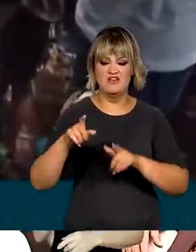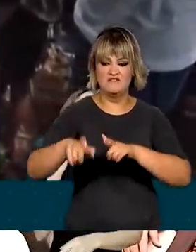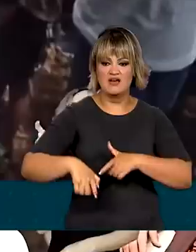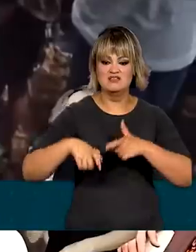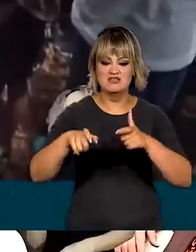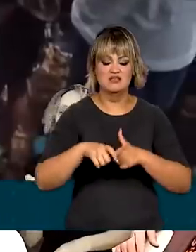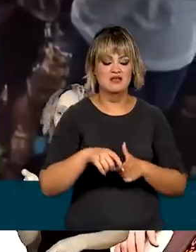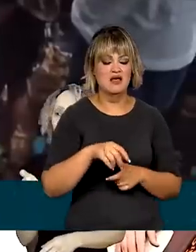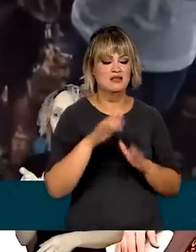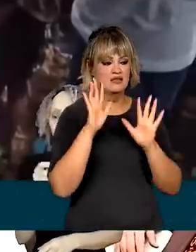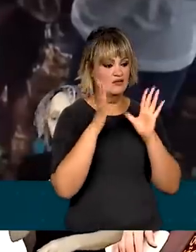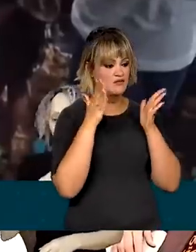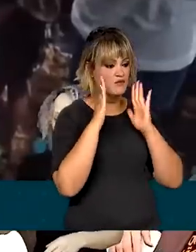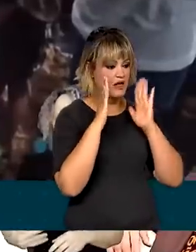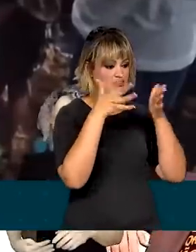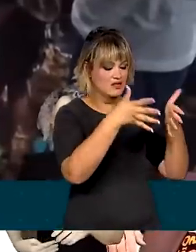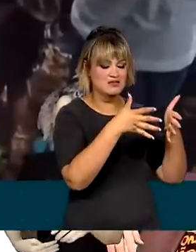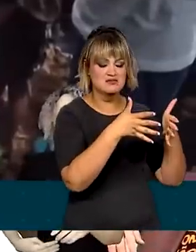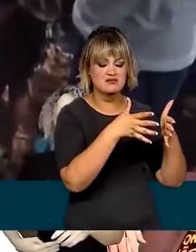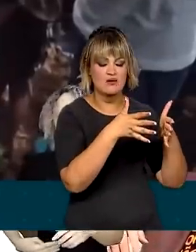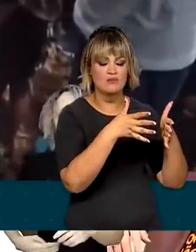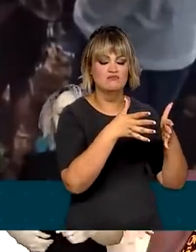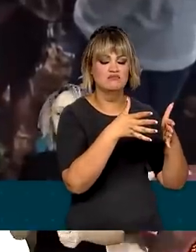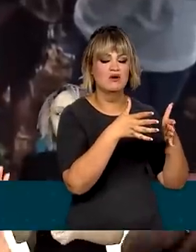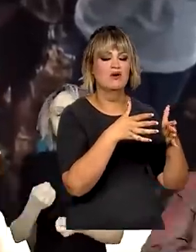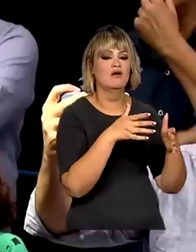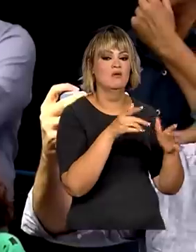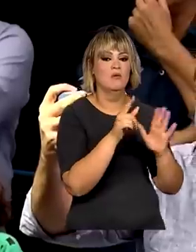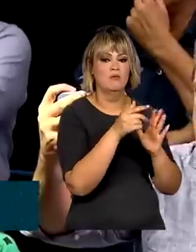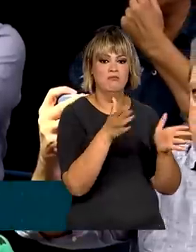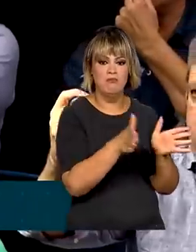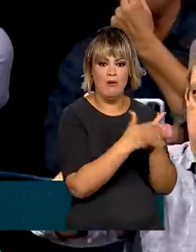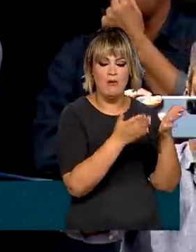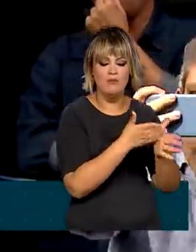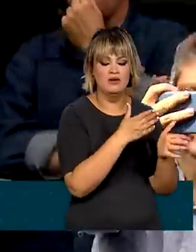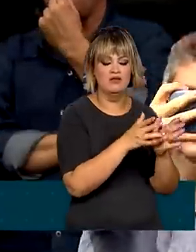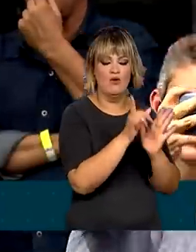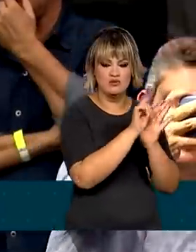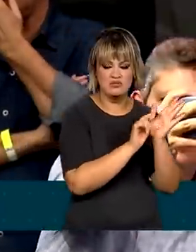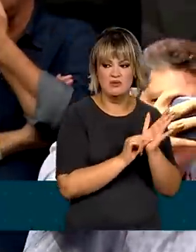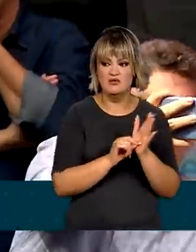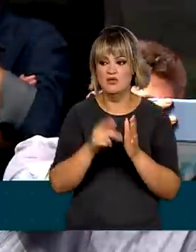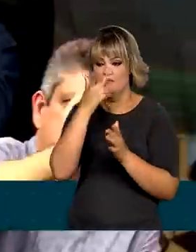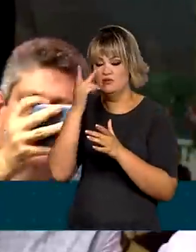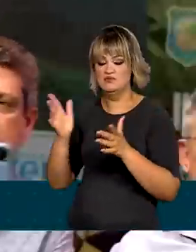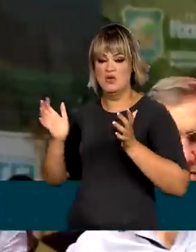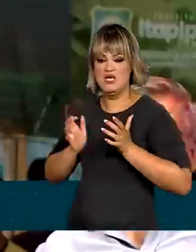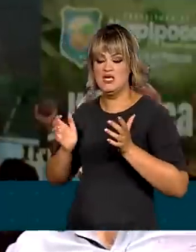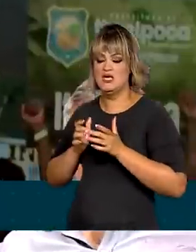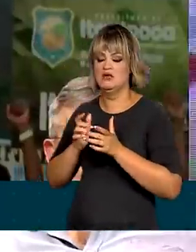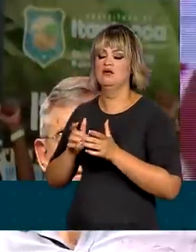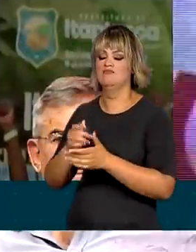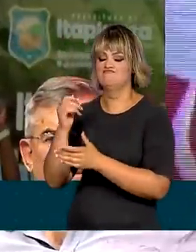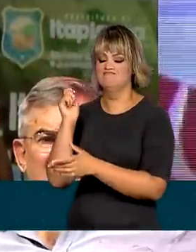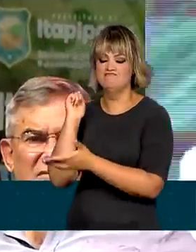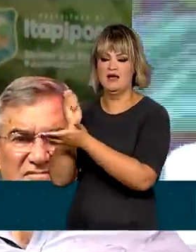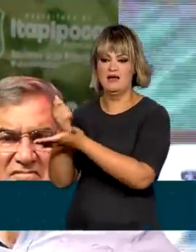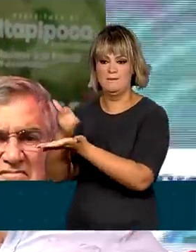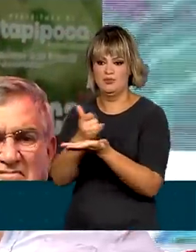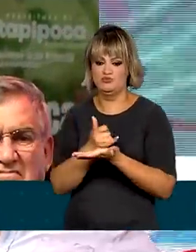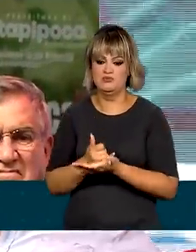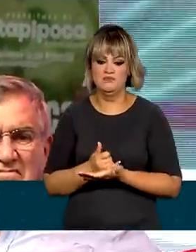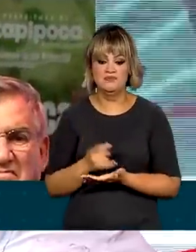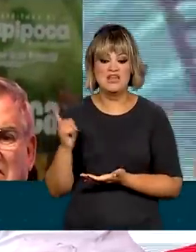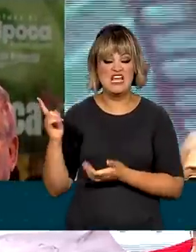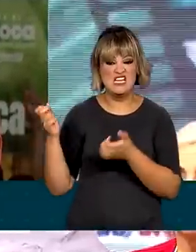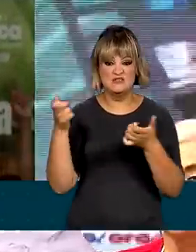o pobre no orçamento e o rico no imposto de renda. O presidente eleito disse que o governo federal vai ouvir catadores